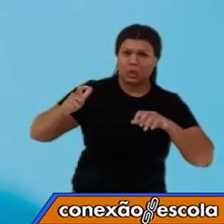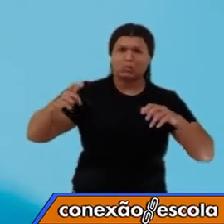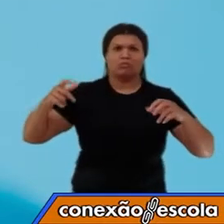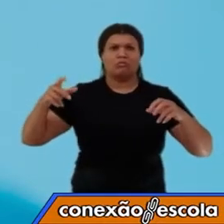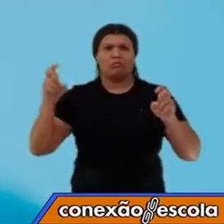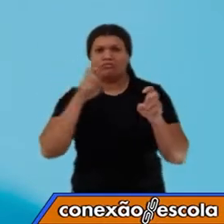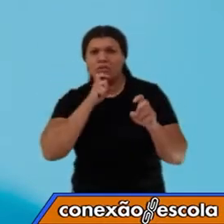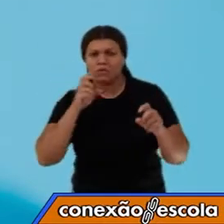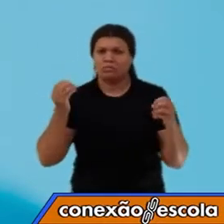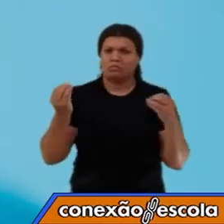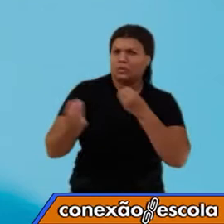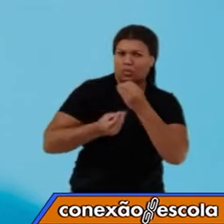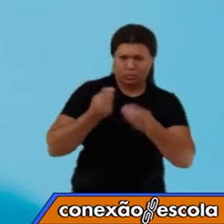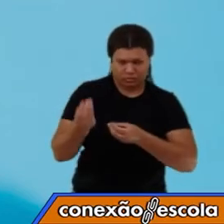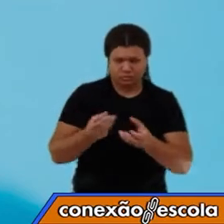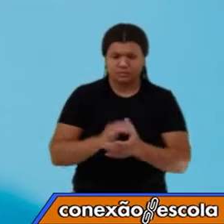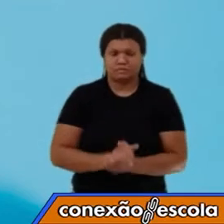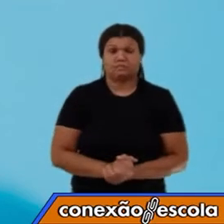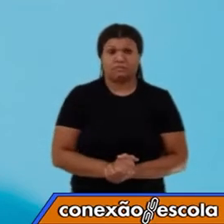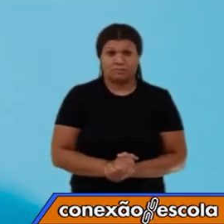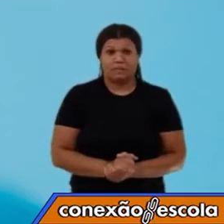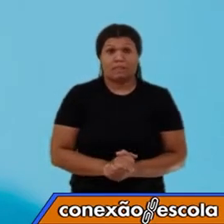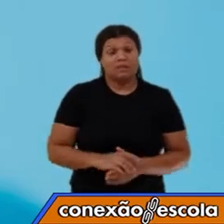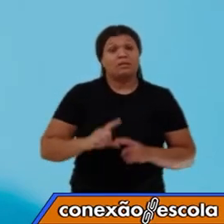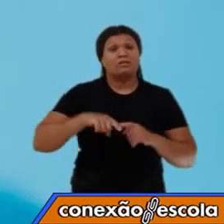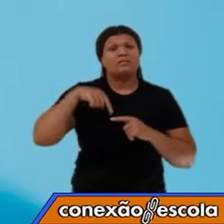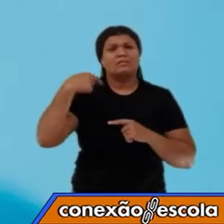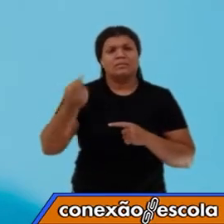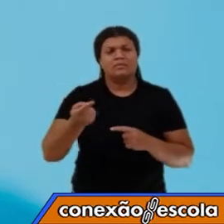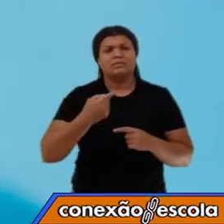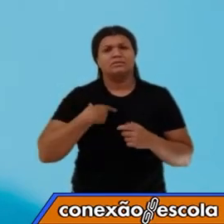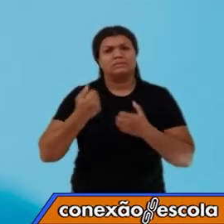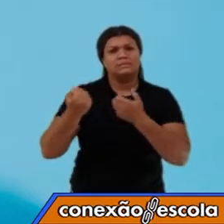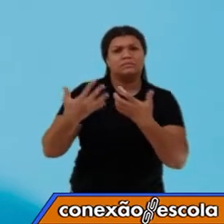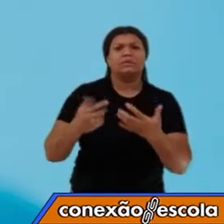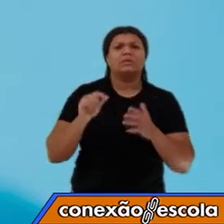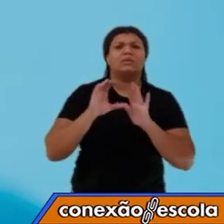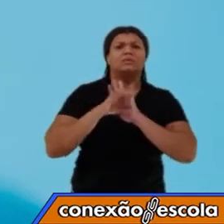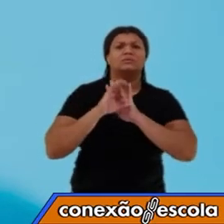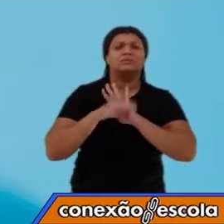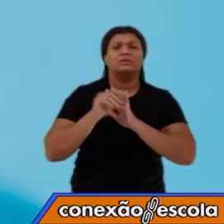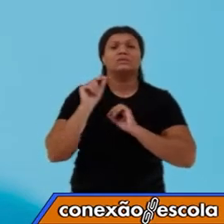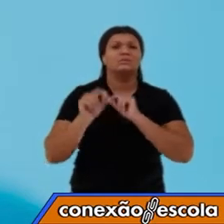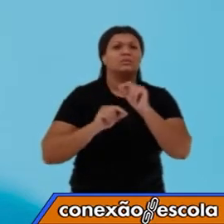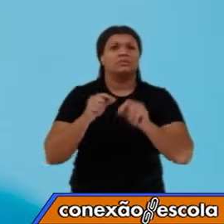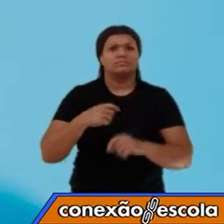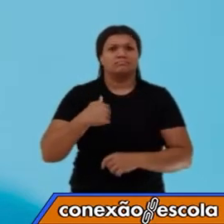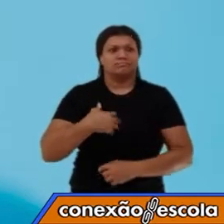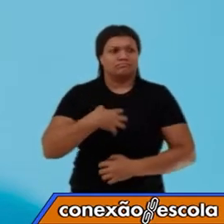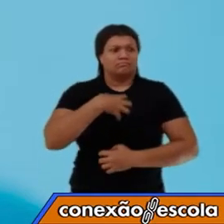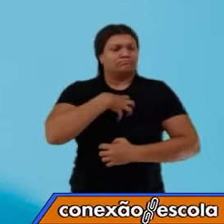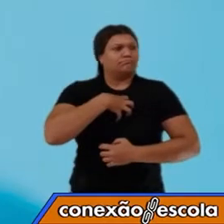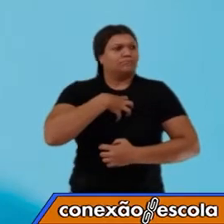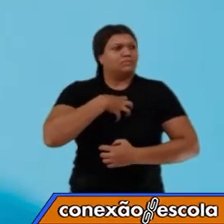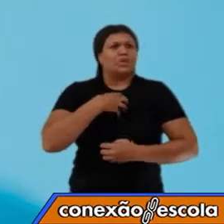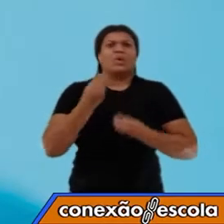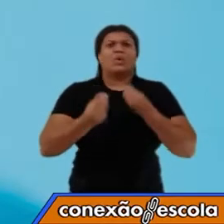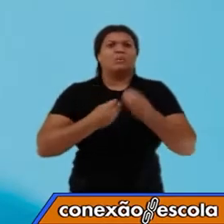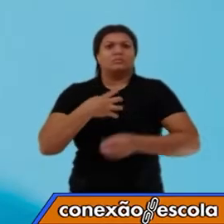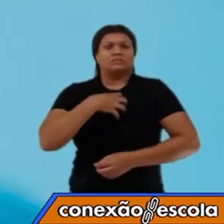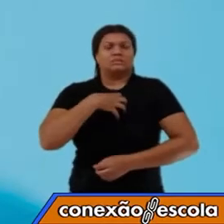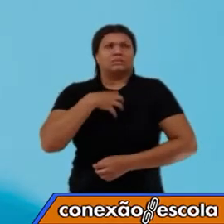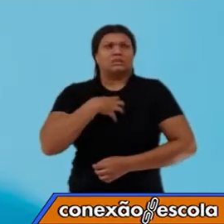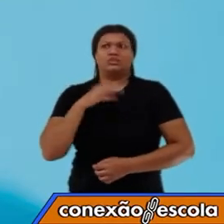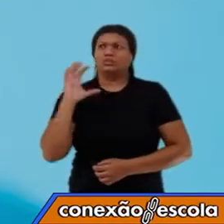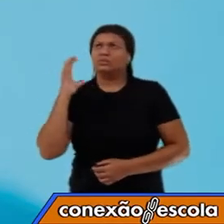térmico de um corpo. Depois, nós vamos chegar ao conceito de sensação térmica. E nós